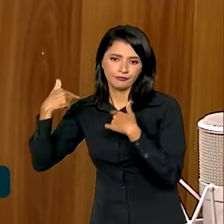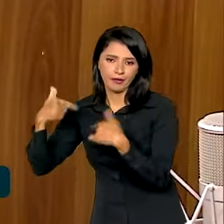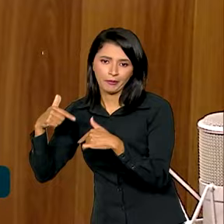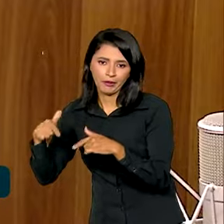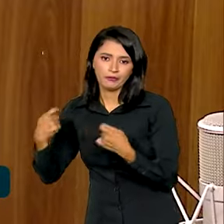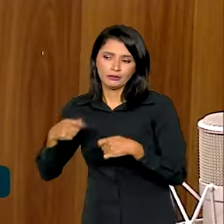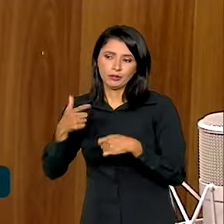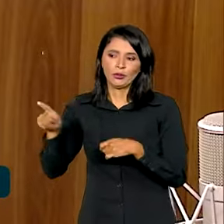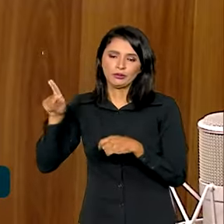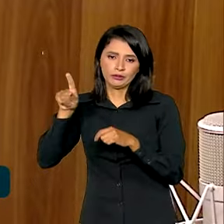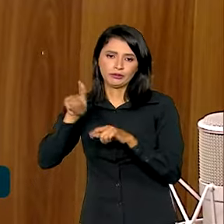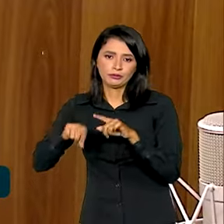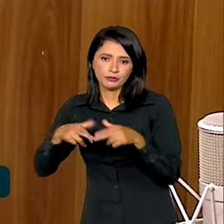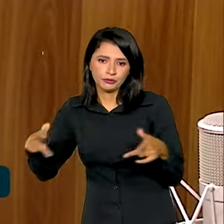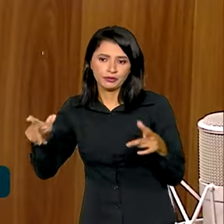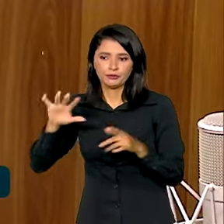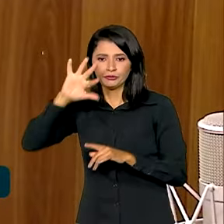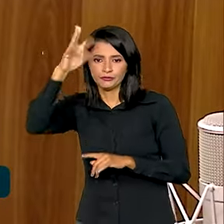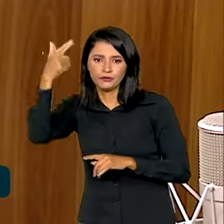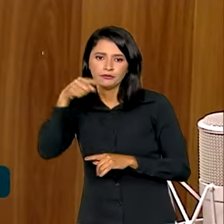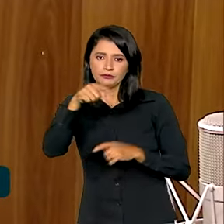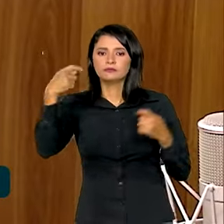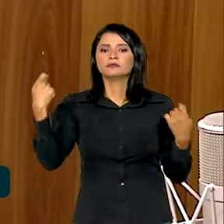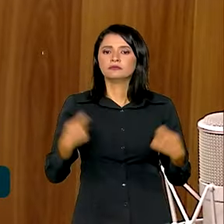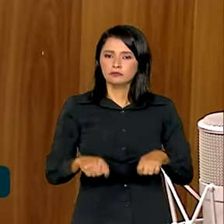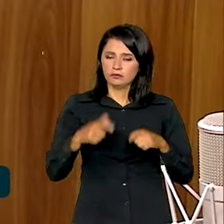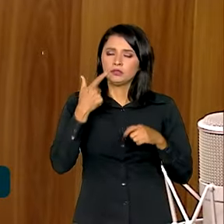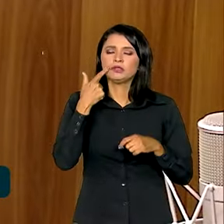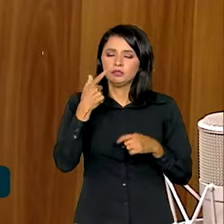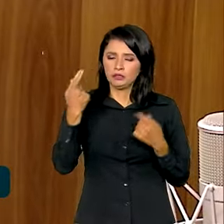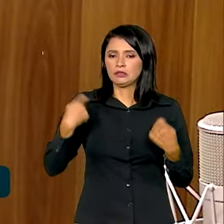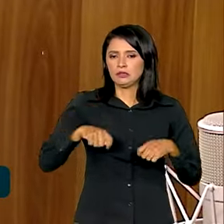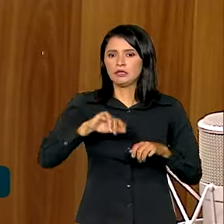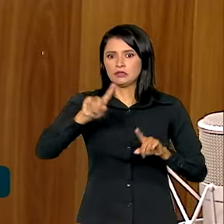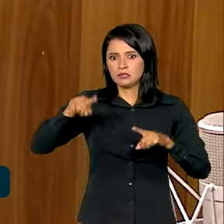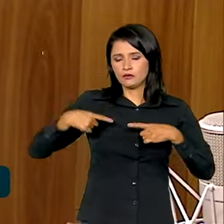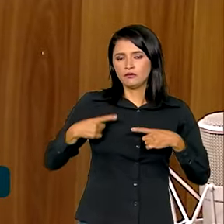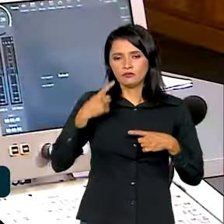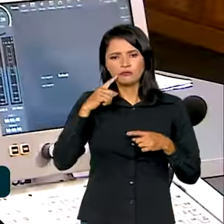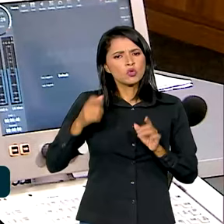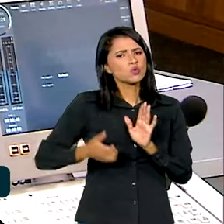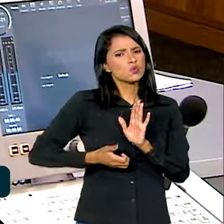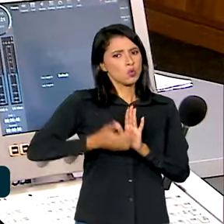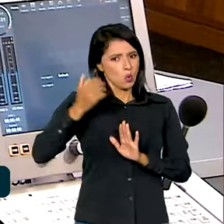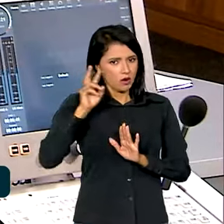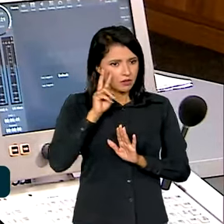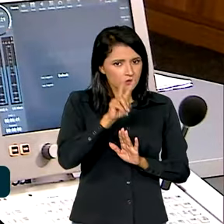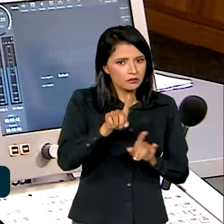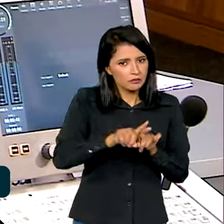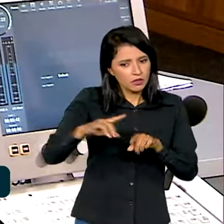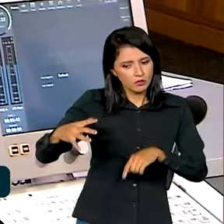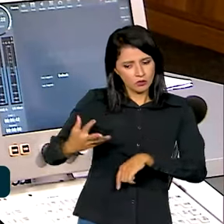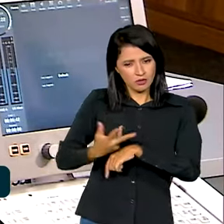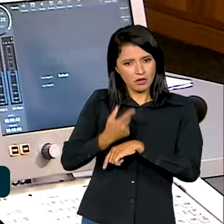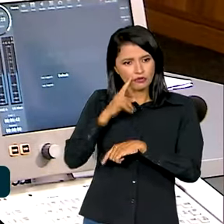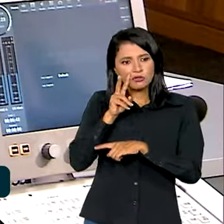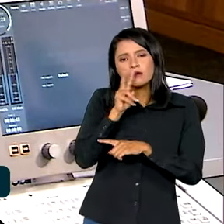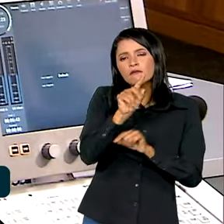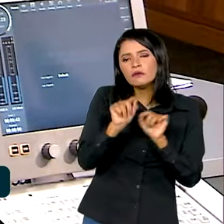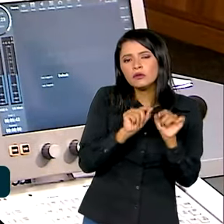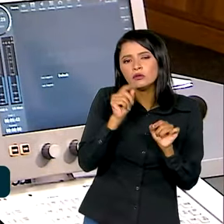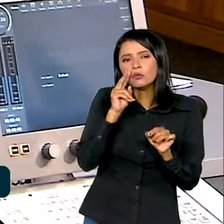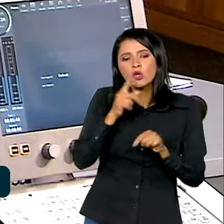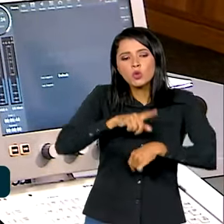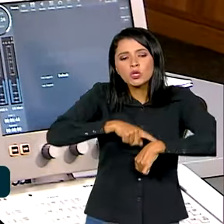que lidar com outros temas. Então, acho que ele precisa ser abrangente e dar conta desses desafios. Tem que olhar a quantidade, mas também a qualidade do que está sendo